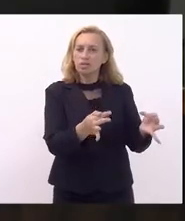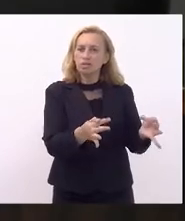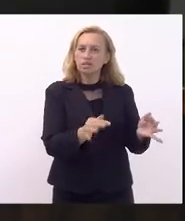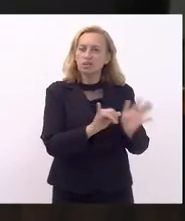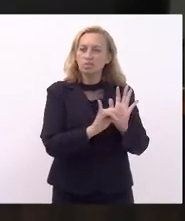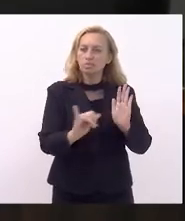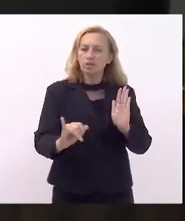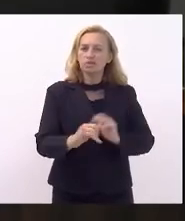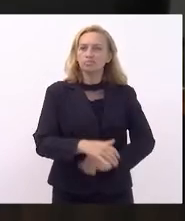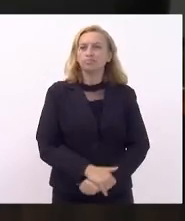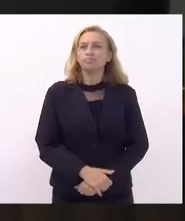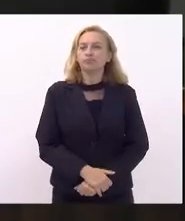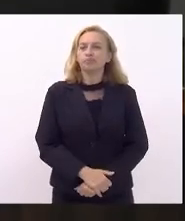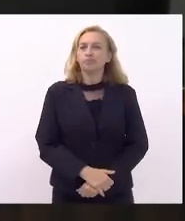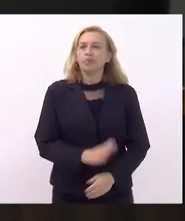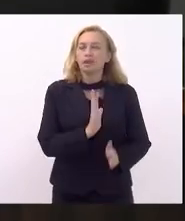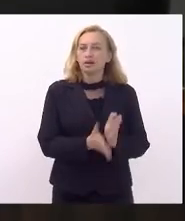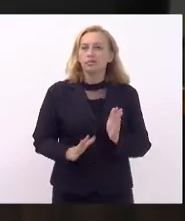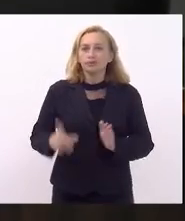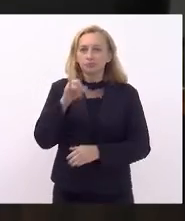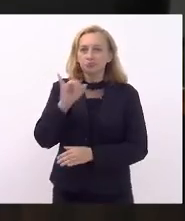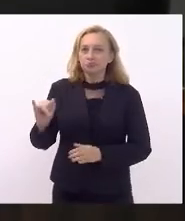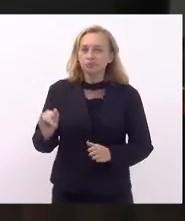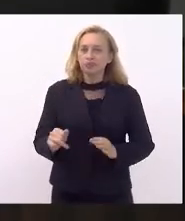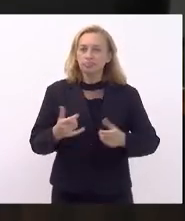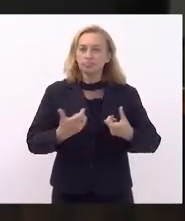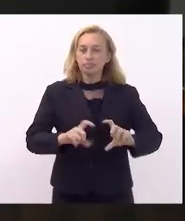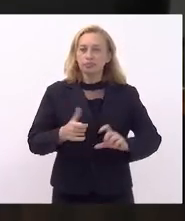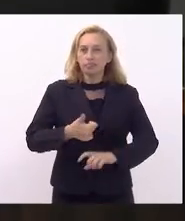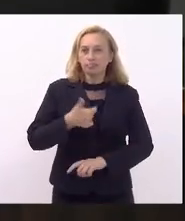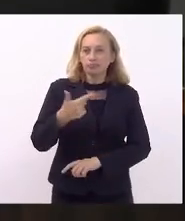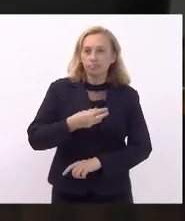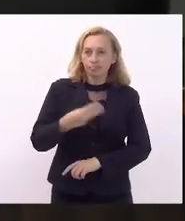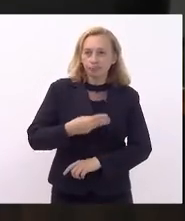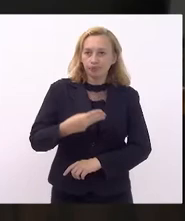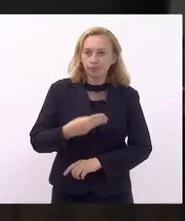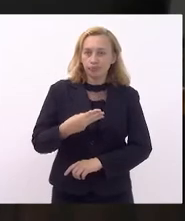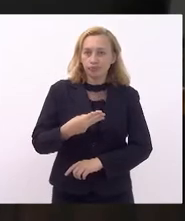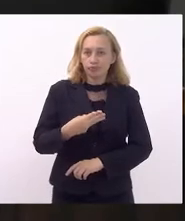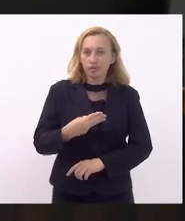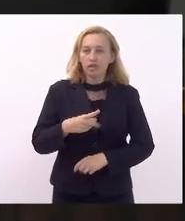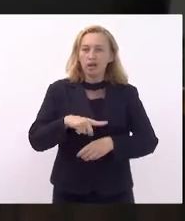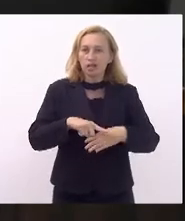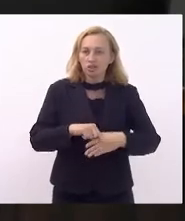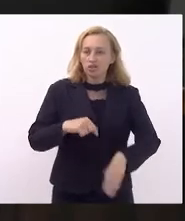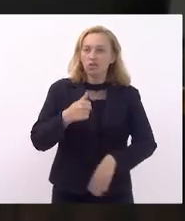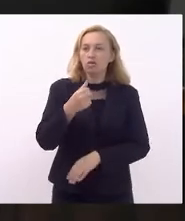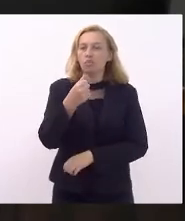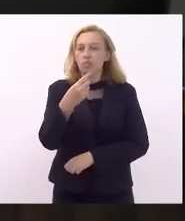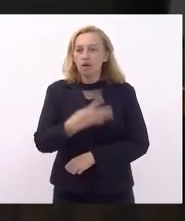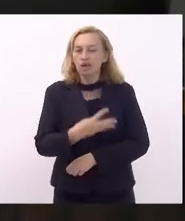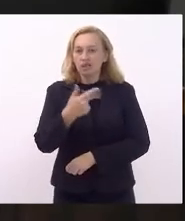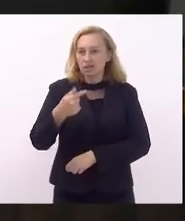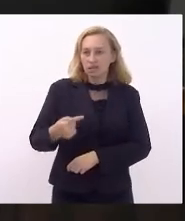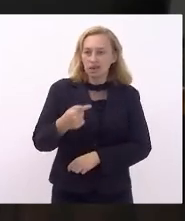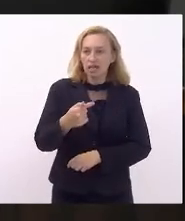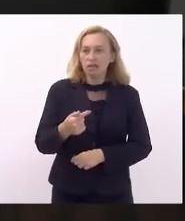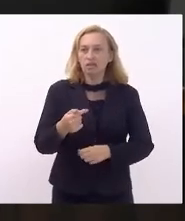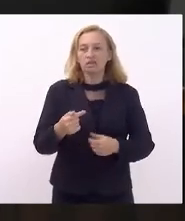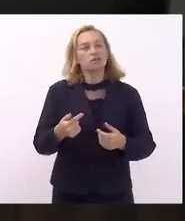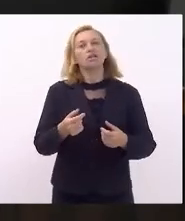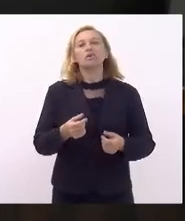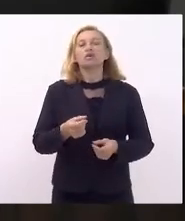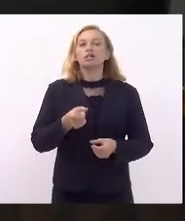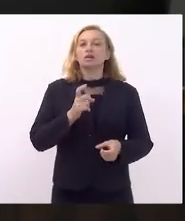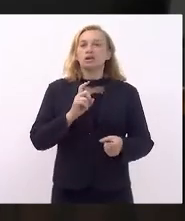publicada. Incluído na ordem do dia, de acordo com o parágrafo terceiro do artigo 47, do regimento interno, em tramitação ordinária,